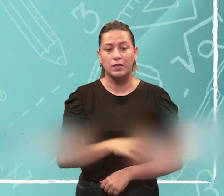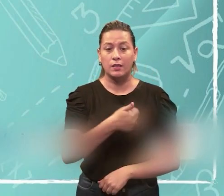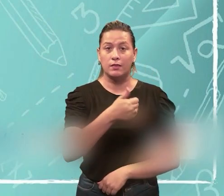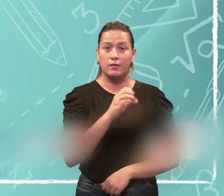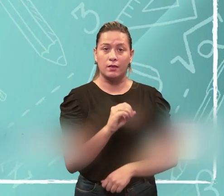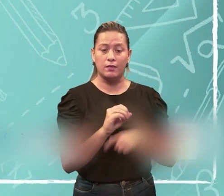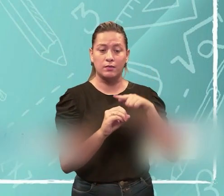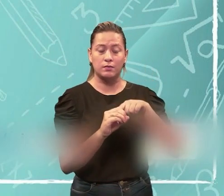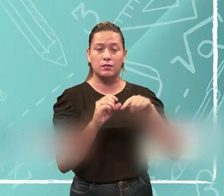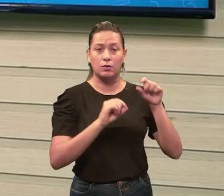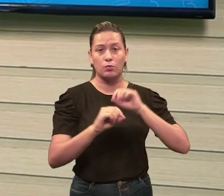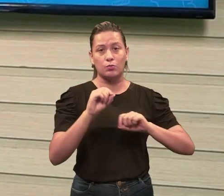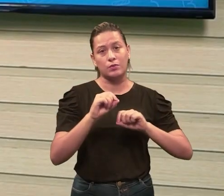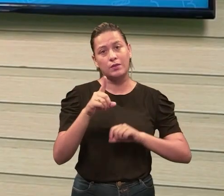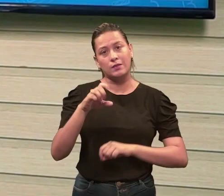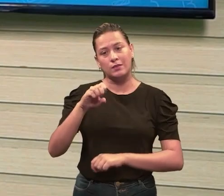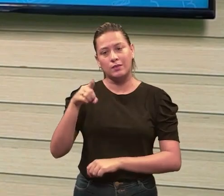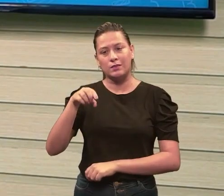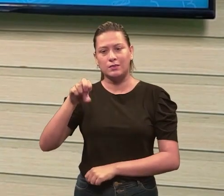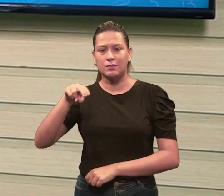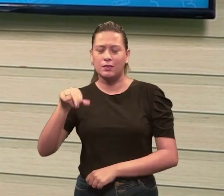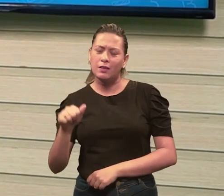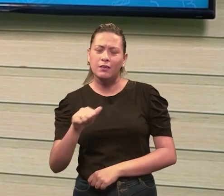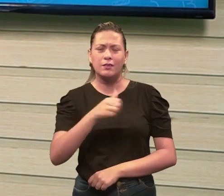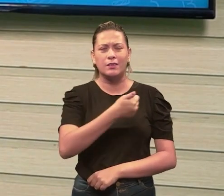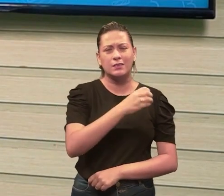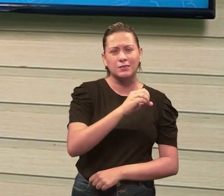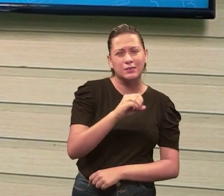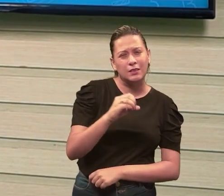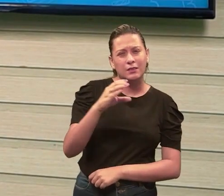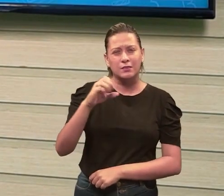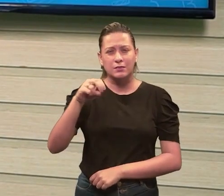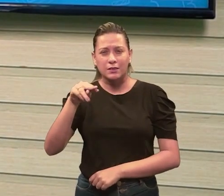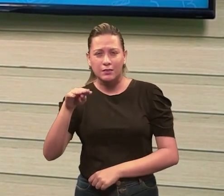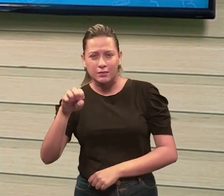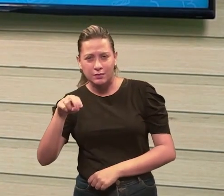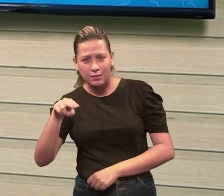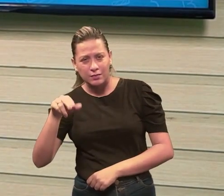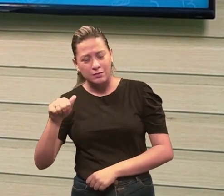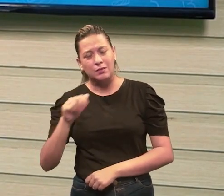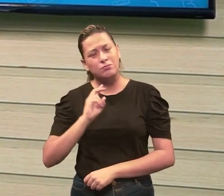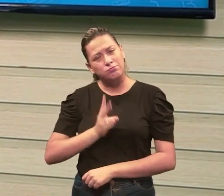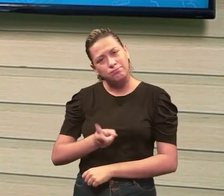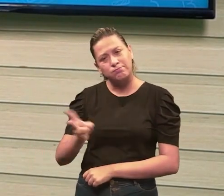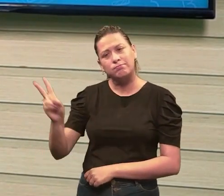já tenho a dezena, aí quando eu passo para o 100, eu já tenho a centena, e assim sucessivamente.